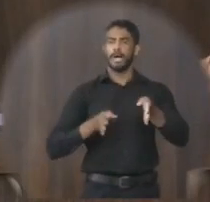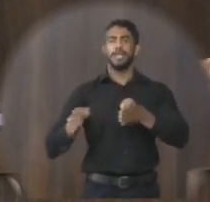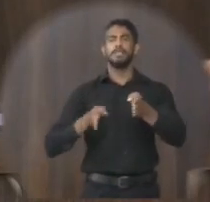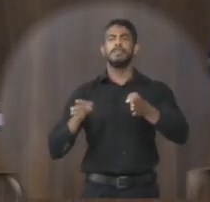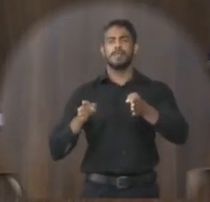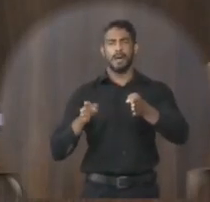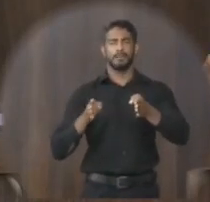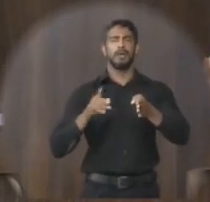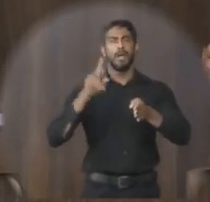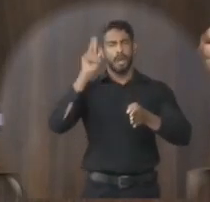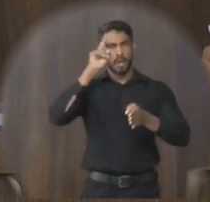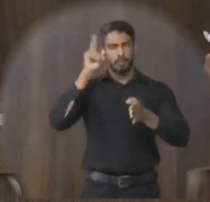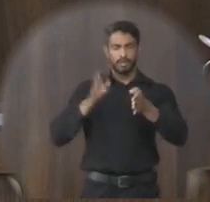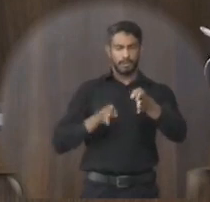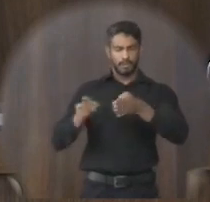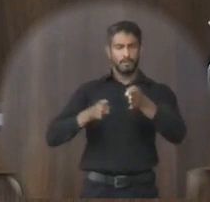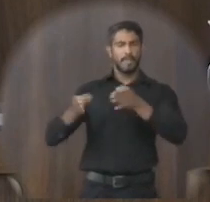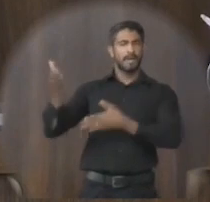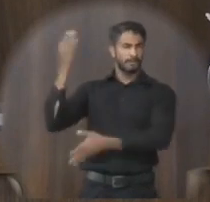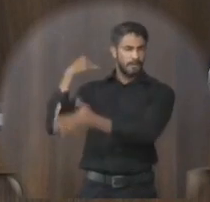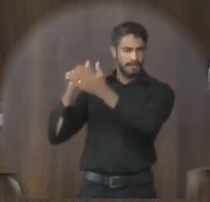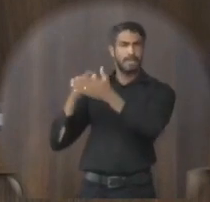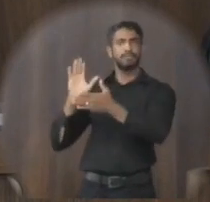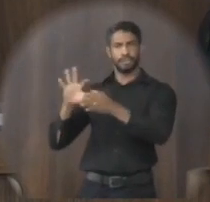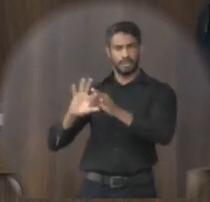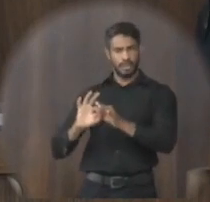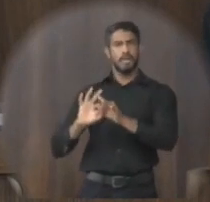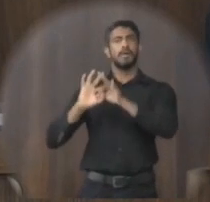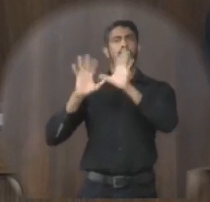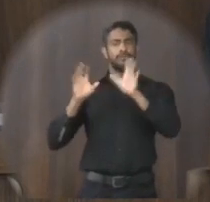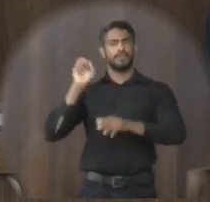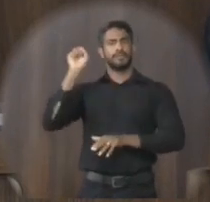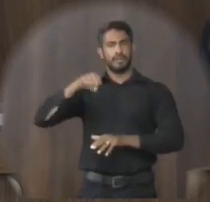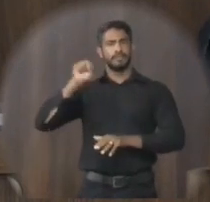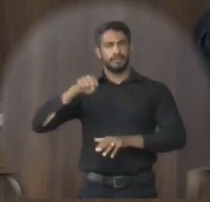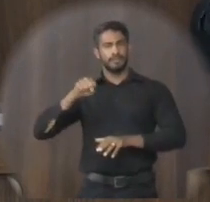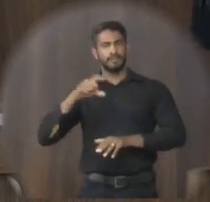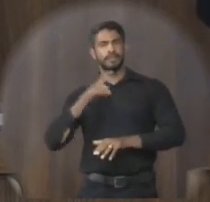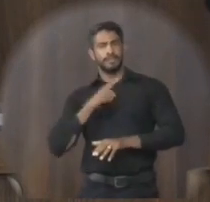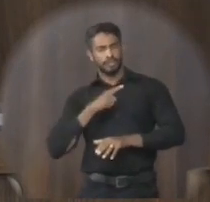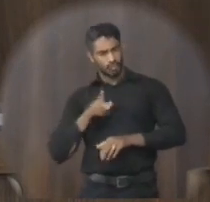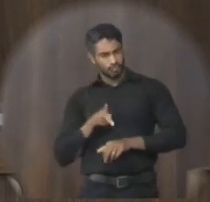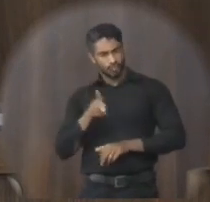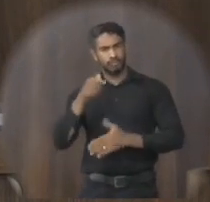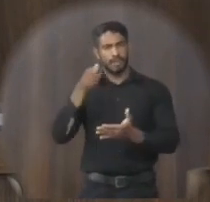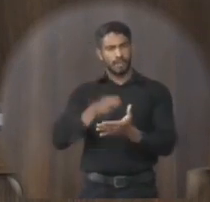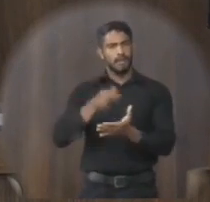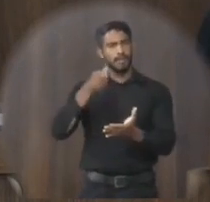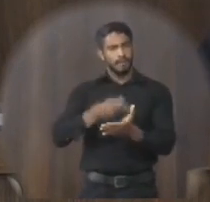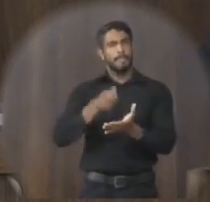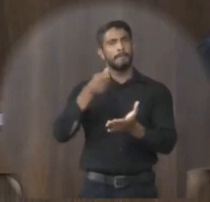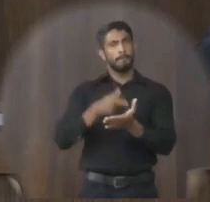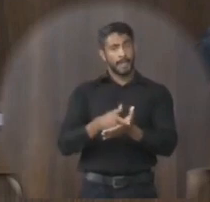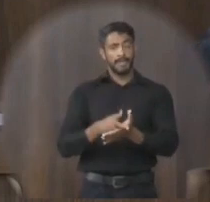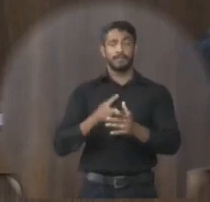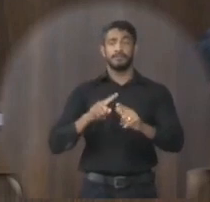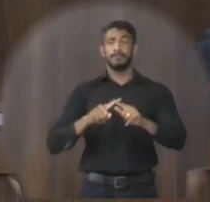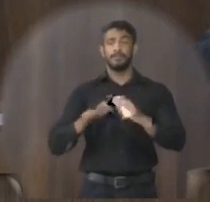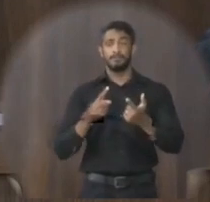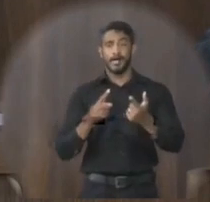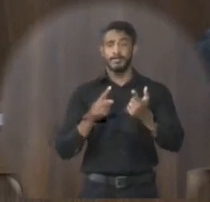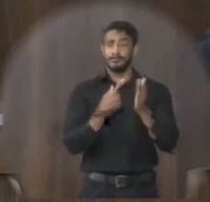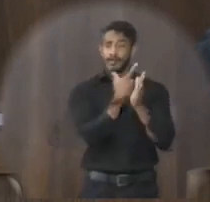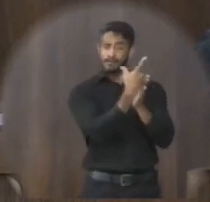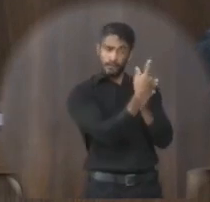que no mandato passado tinha autorizado, tinha autorizado continuar pagando a indenização, mas não estava no